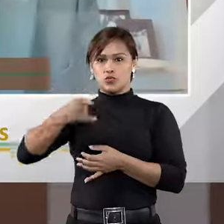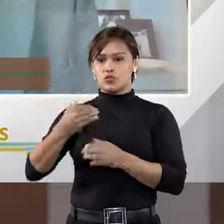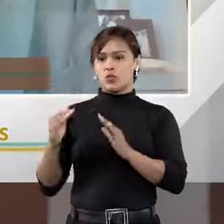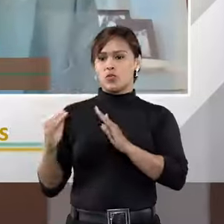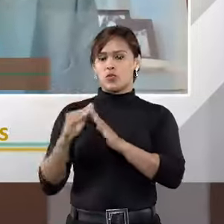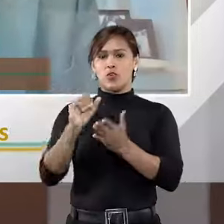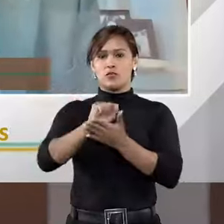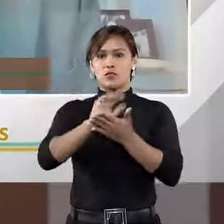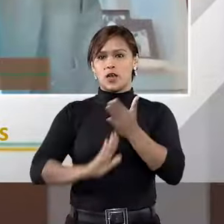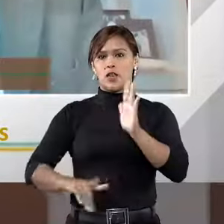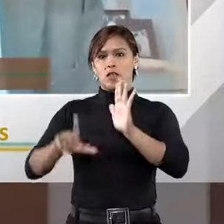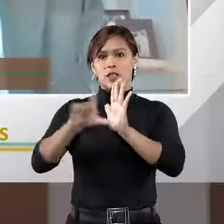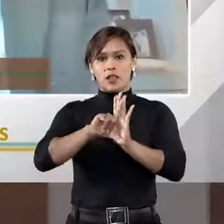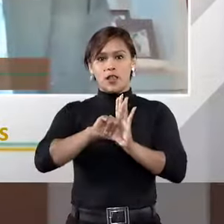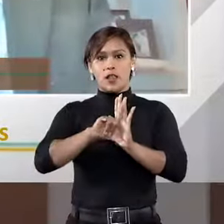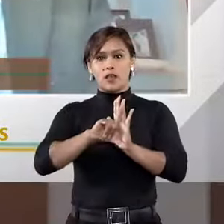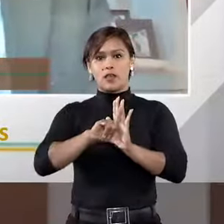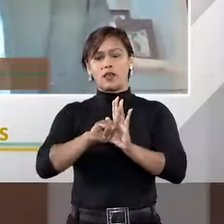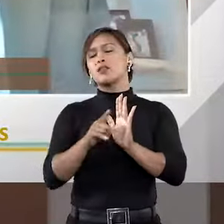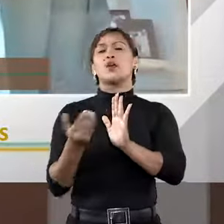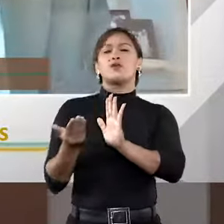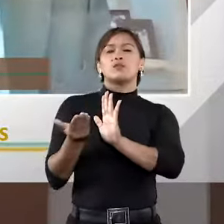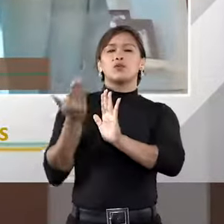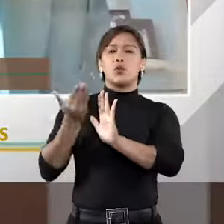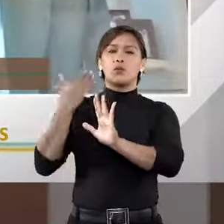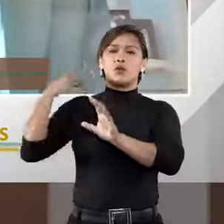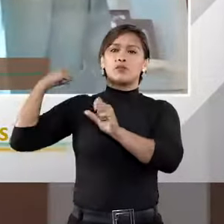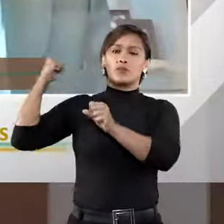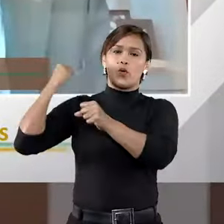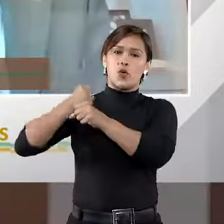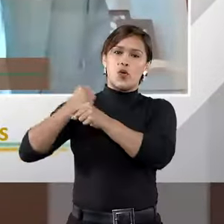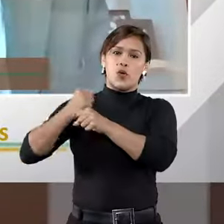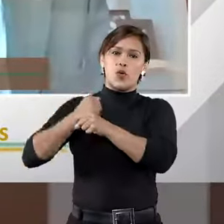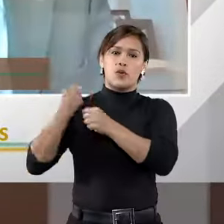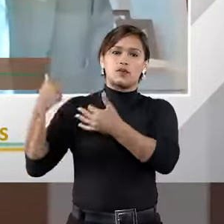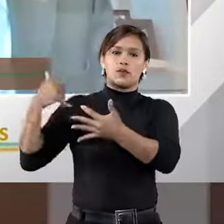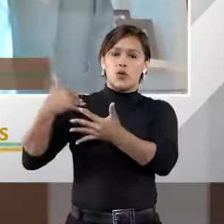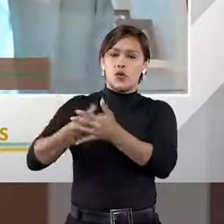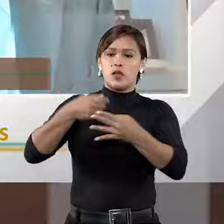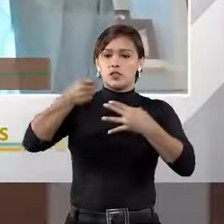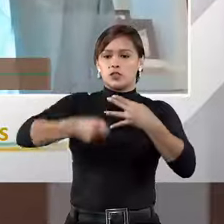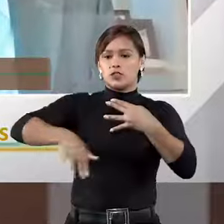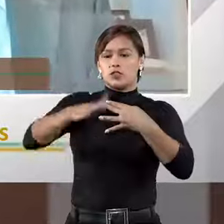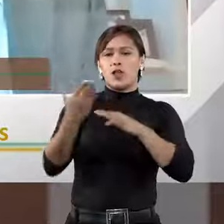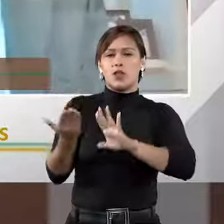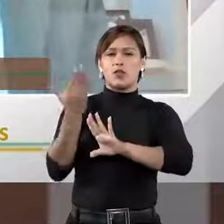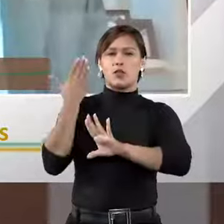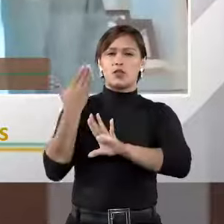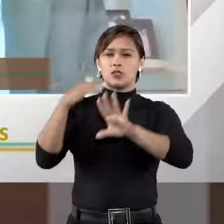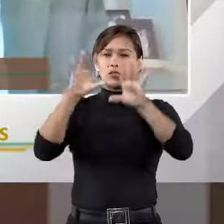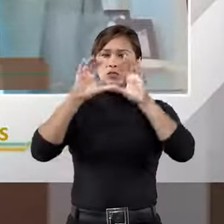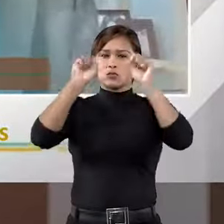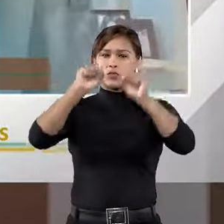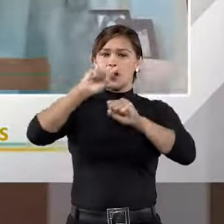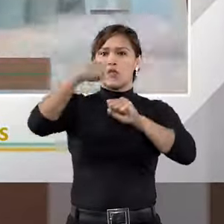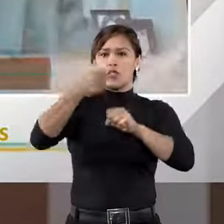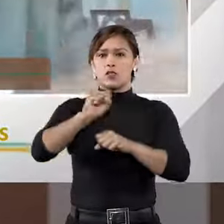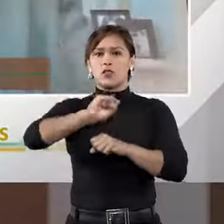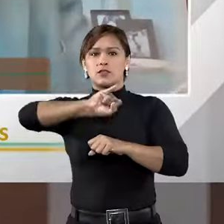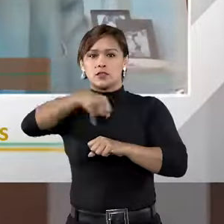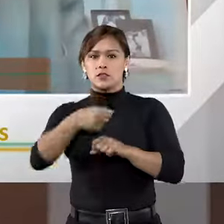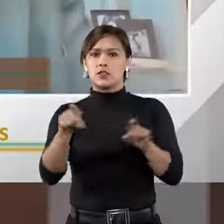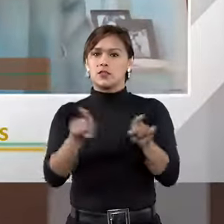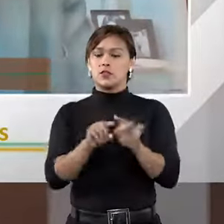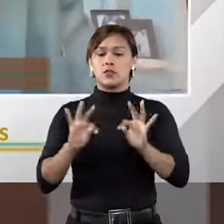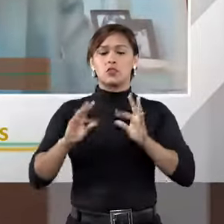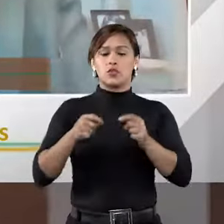não estão na lei, estão em anos e anos de construção jurisprudencial que vinha lá do antigo Supremo, depois no STJ, e todo